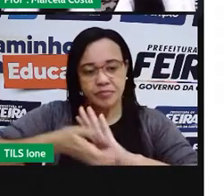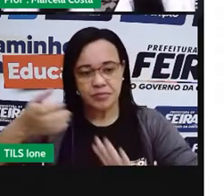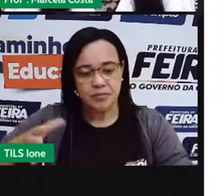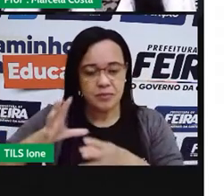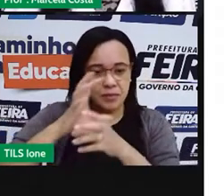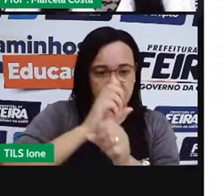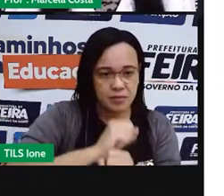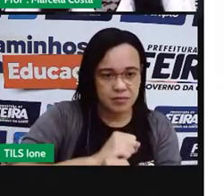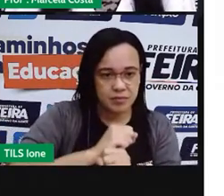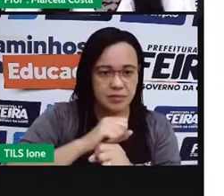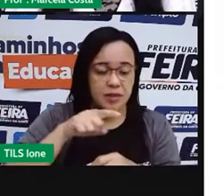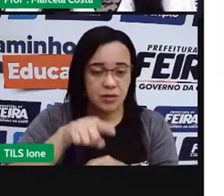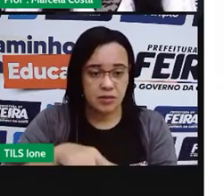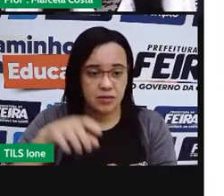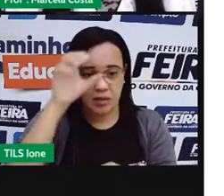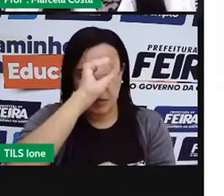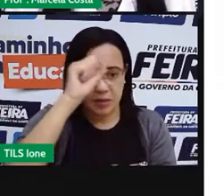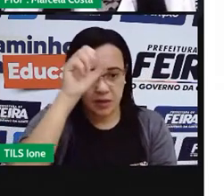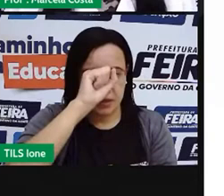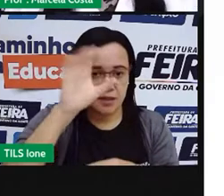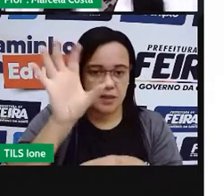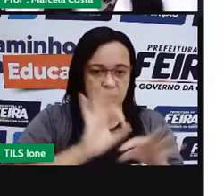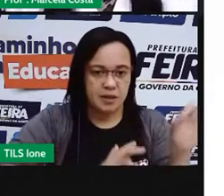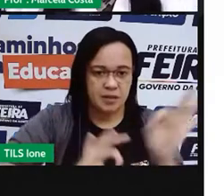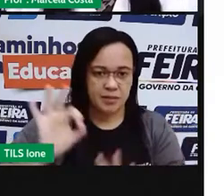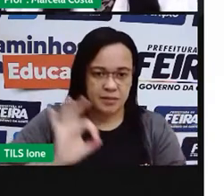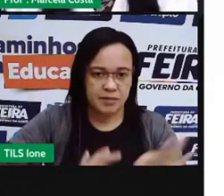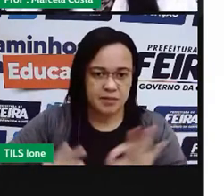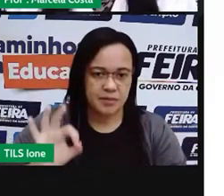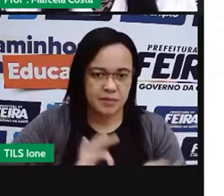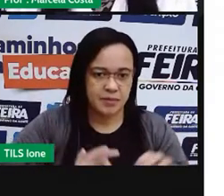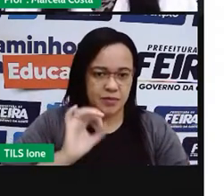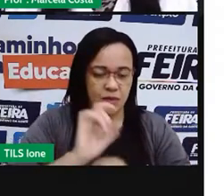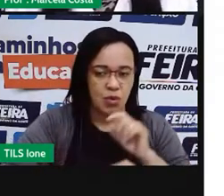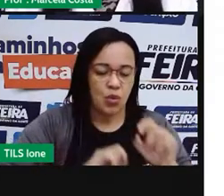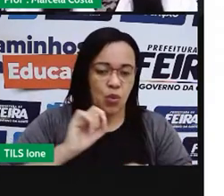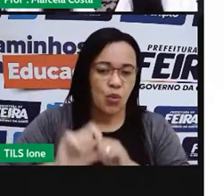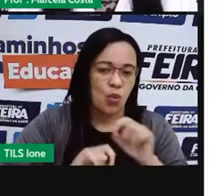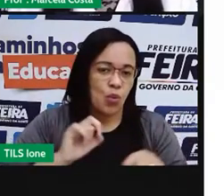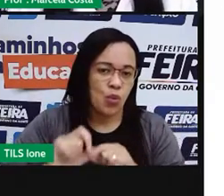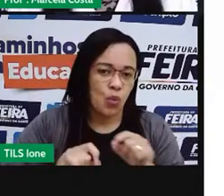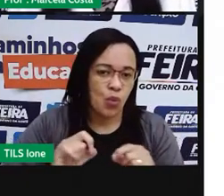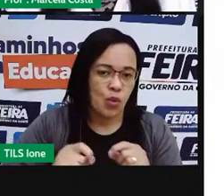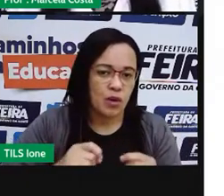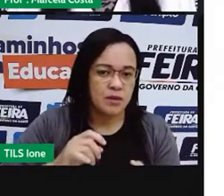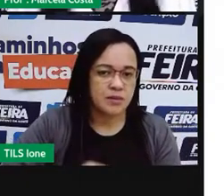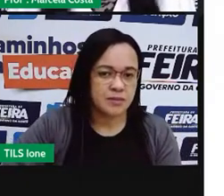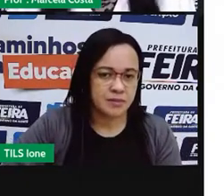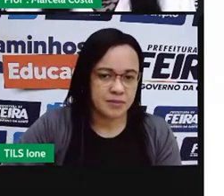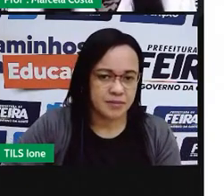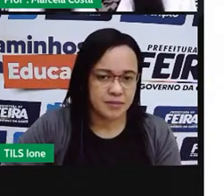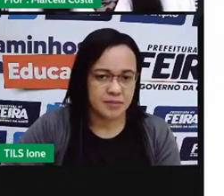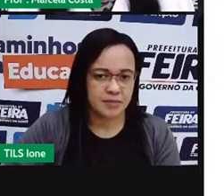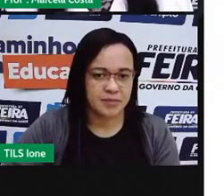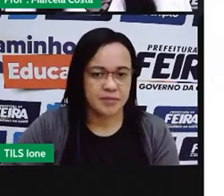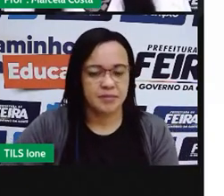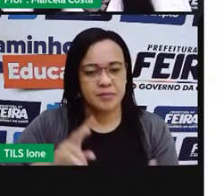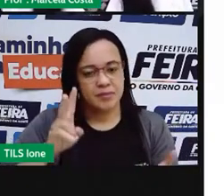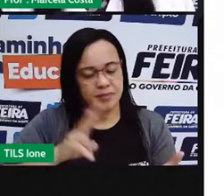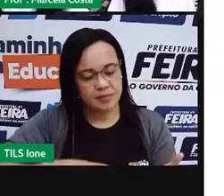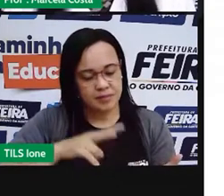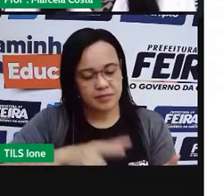Você também vai aprender a comparar a quantidade de produtos, vendo as imagens correspondentes que